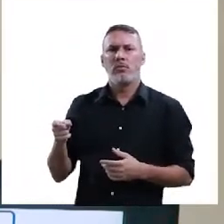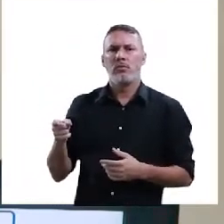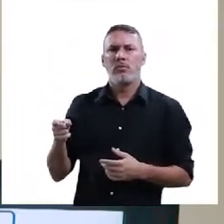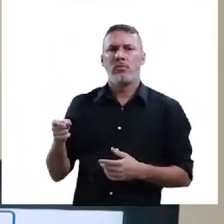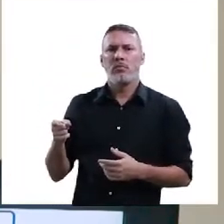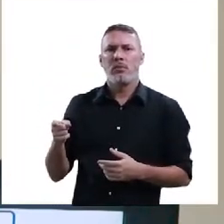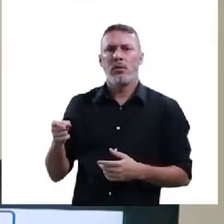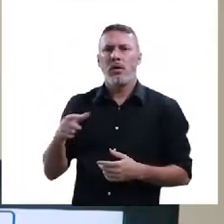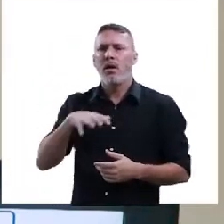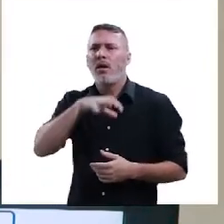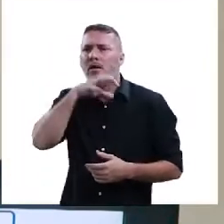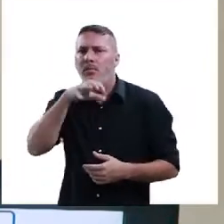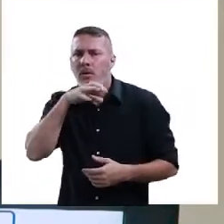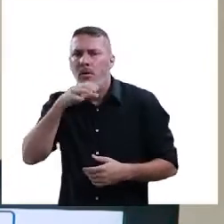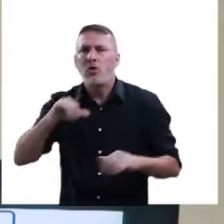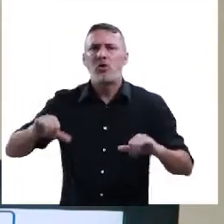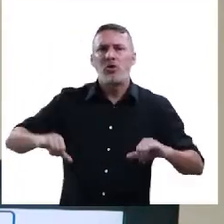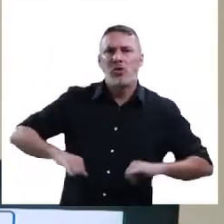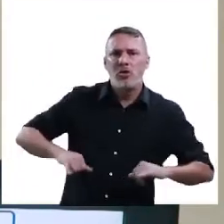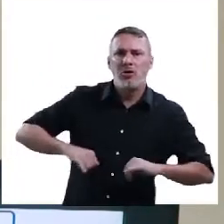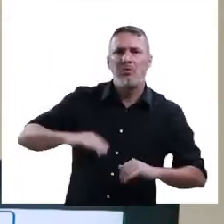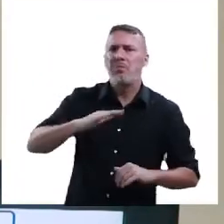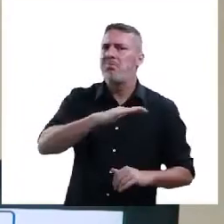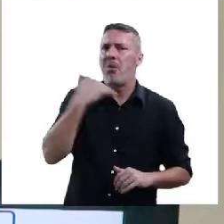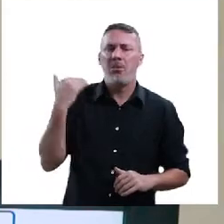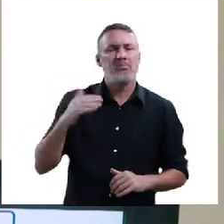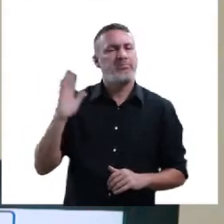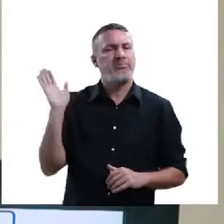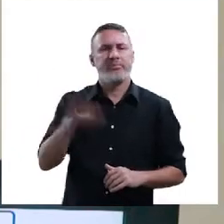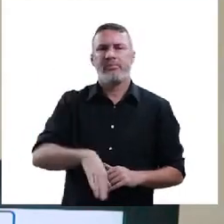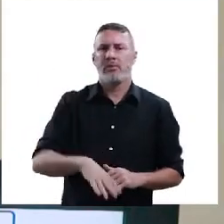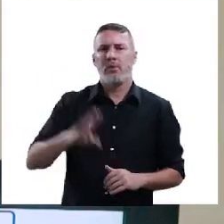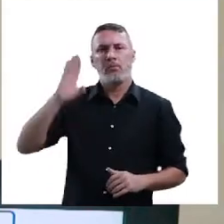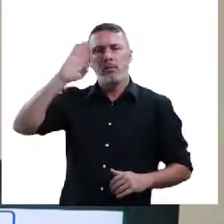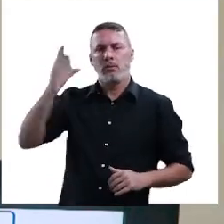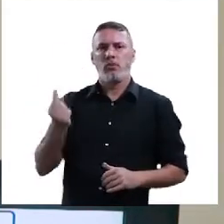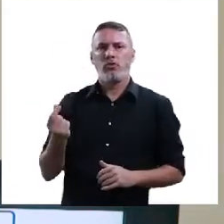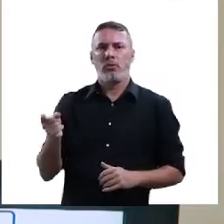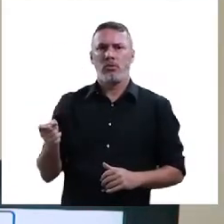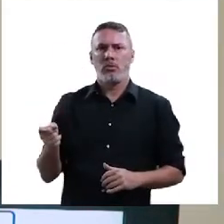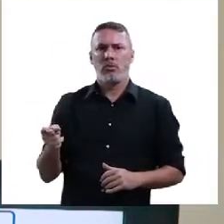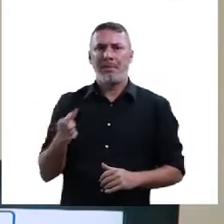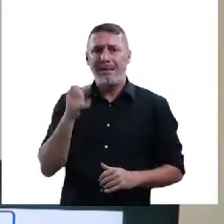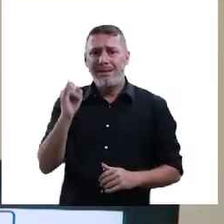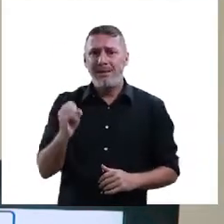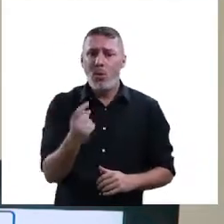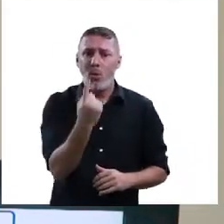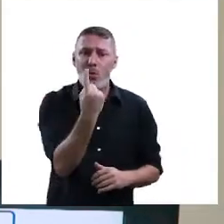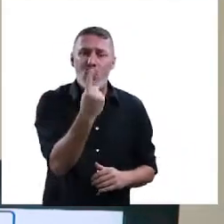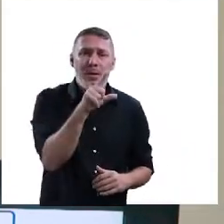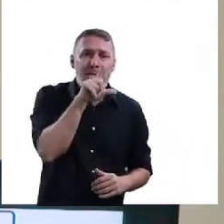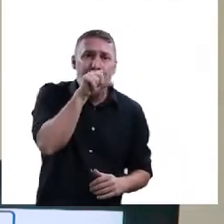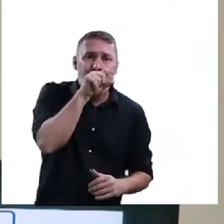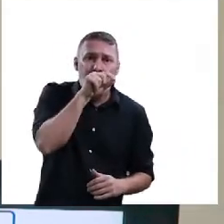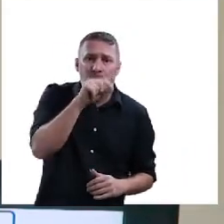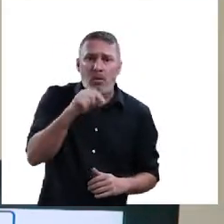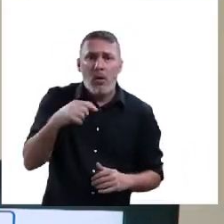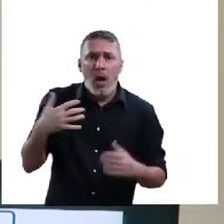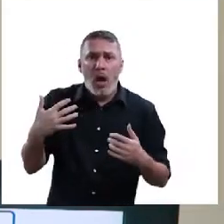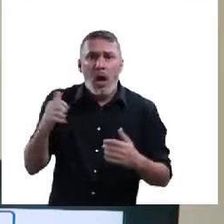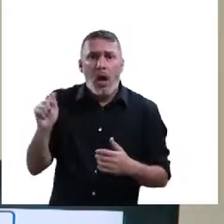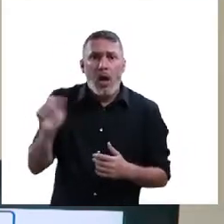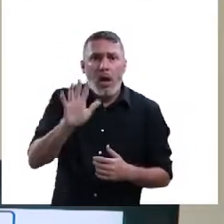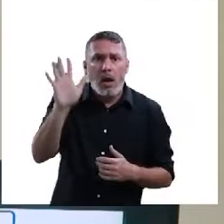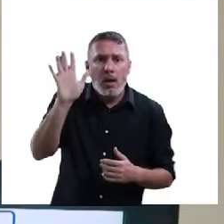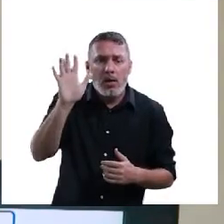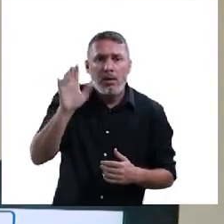representa um obstáculo para o quê? Para a integridade física dos animais. Para a integridade deles. Porque se eu tenho um valor desse com um